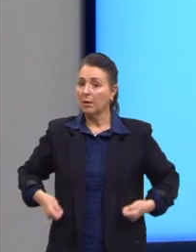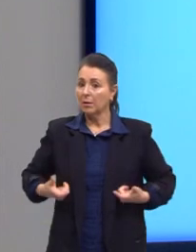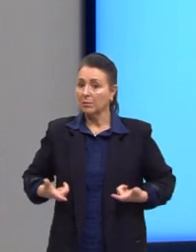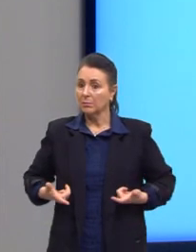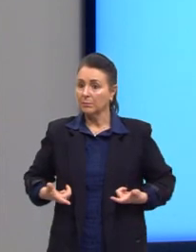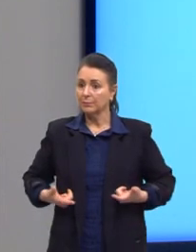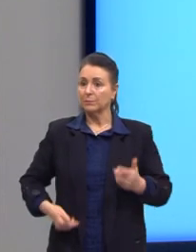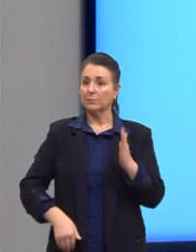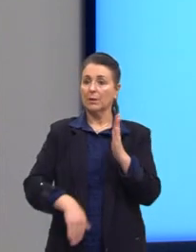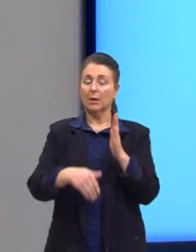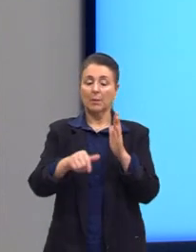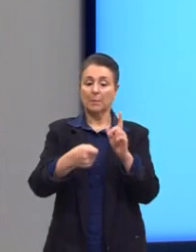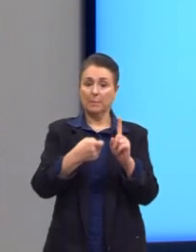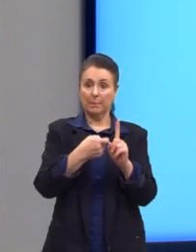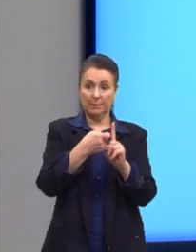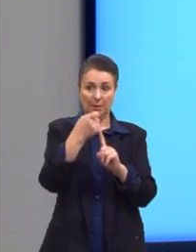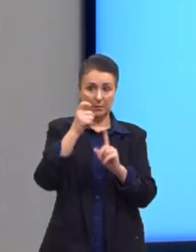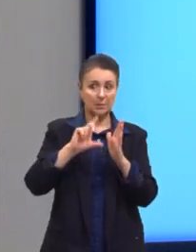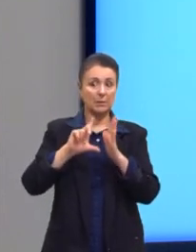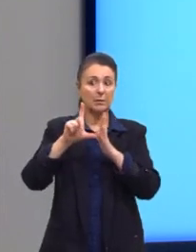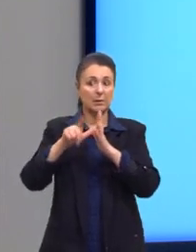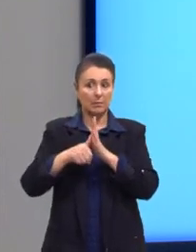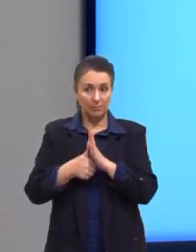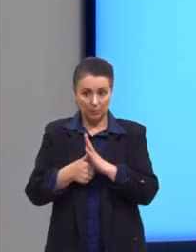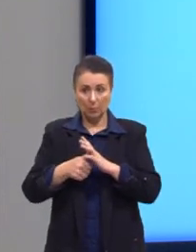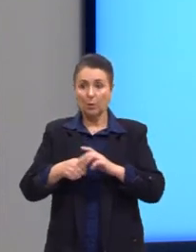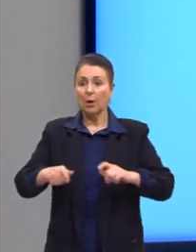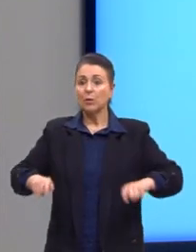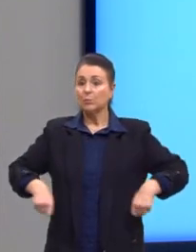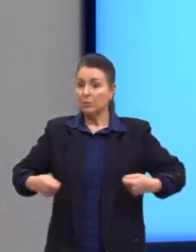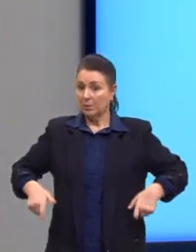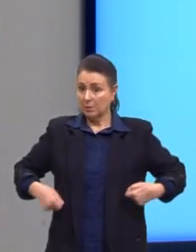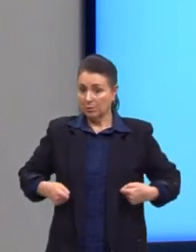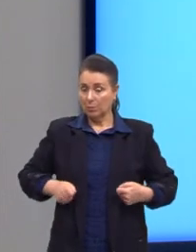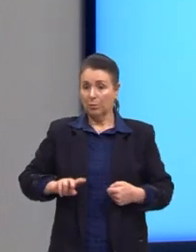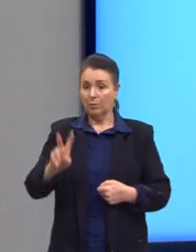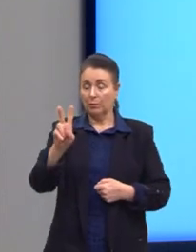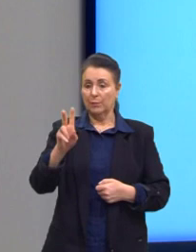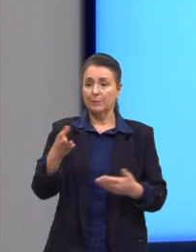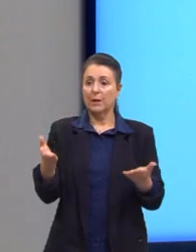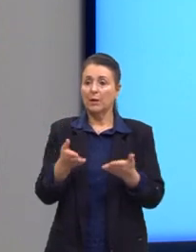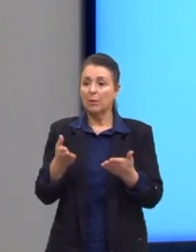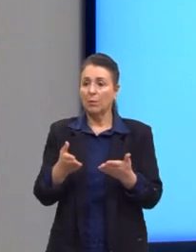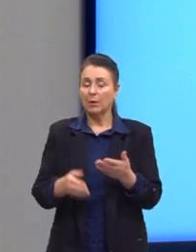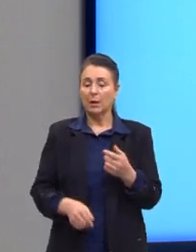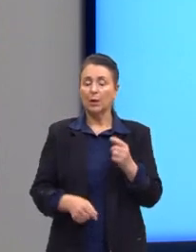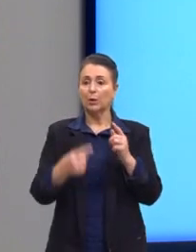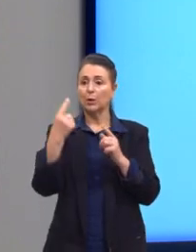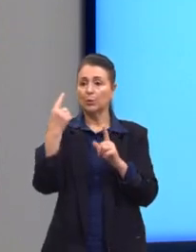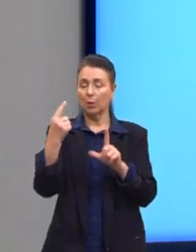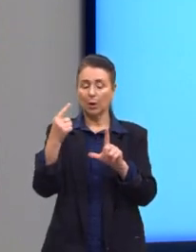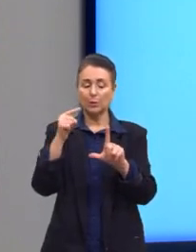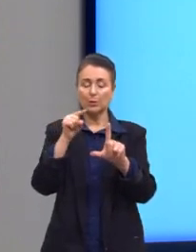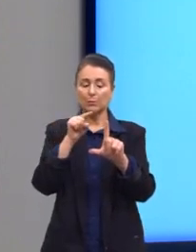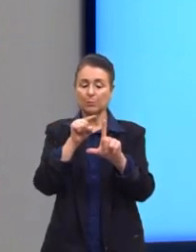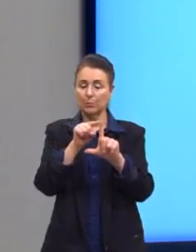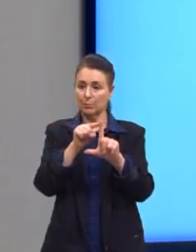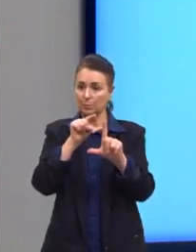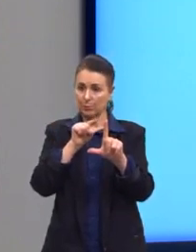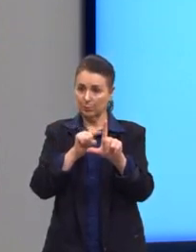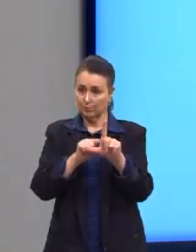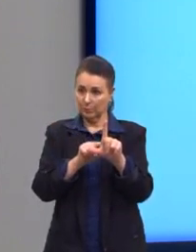nessa ordem. Primeiro o mês, depois o valor gasto. E aí, nós vamos marcar dois pontos que nós conhecemos.